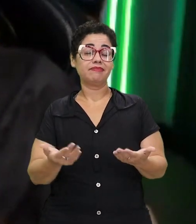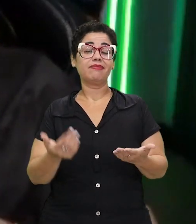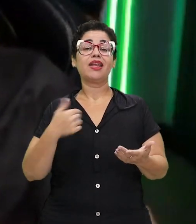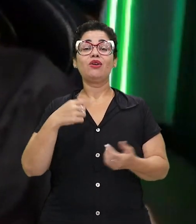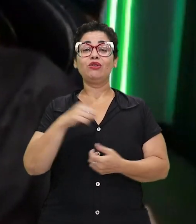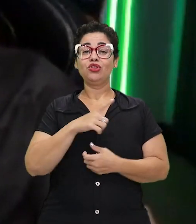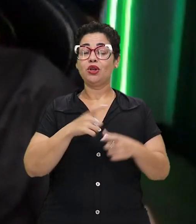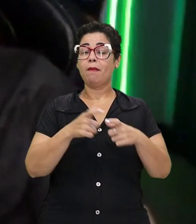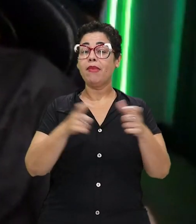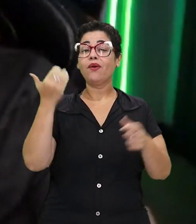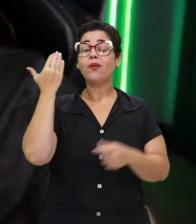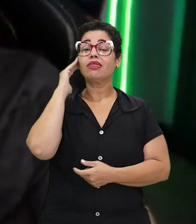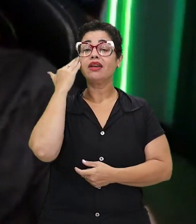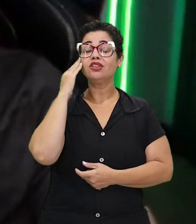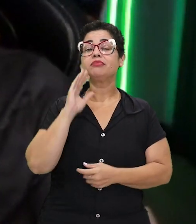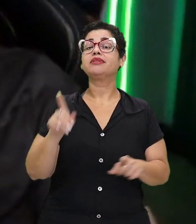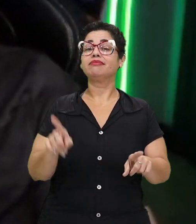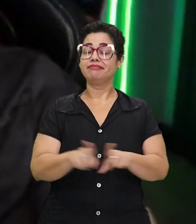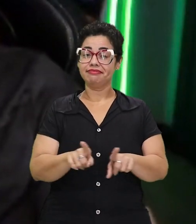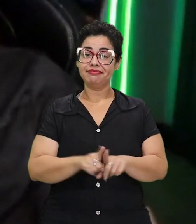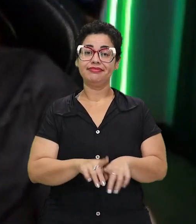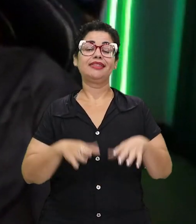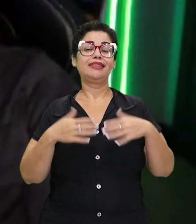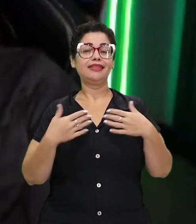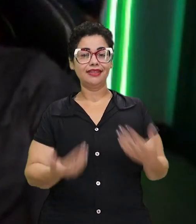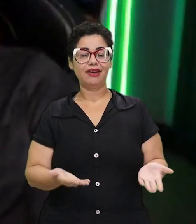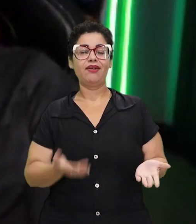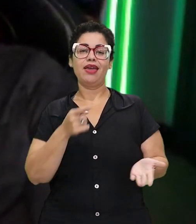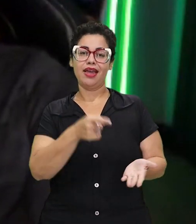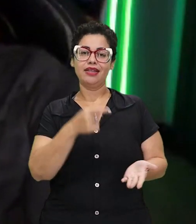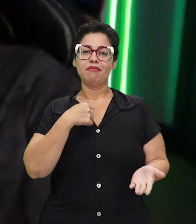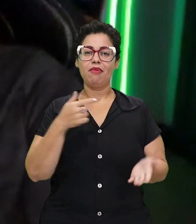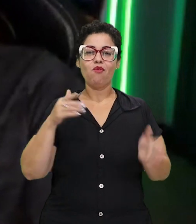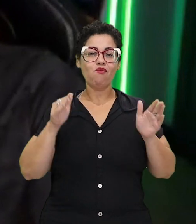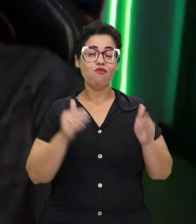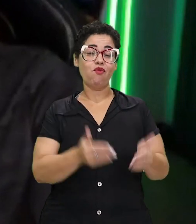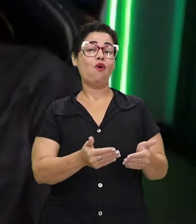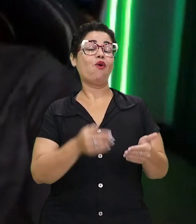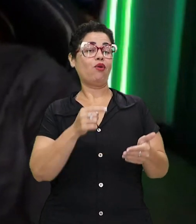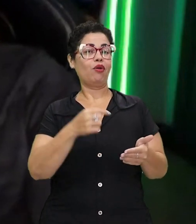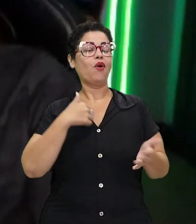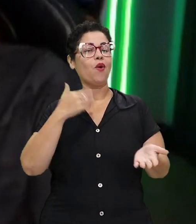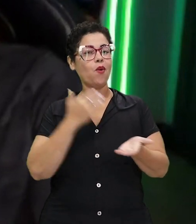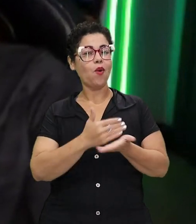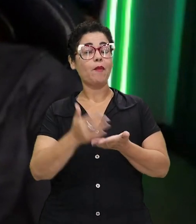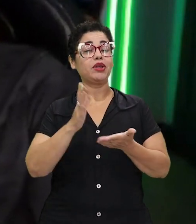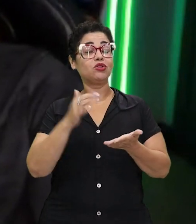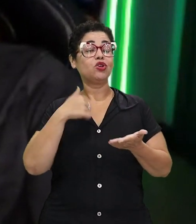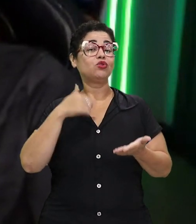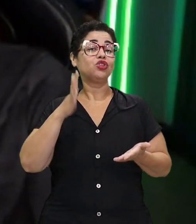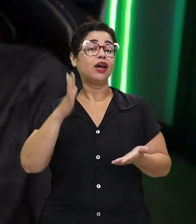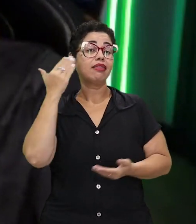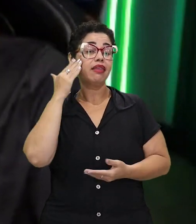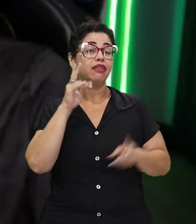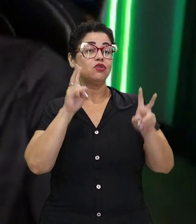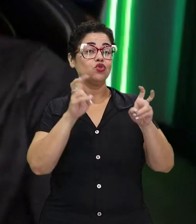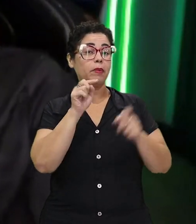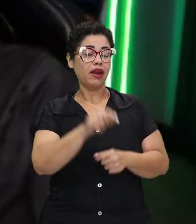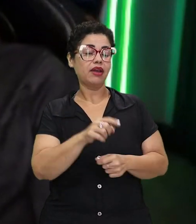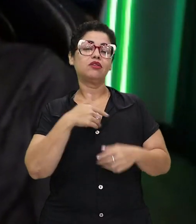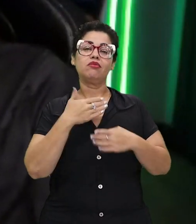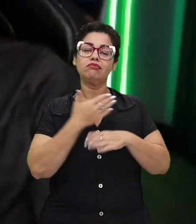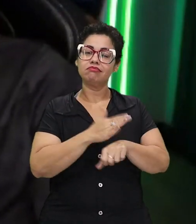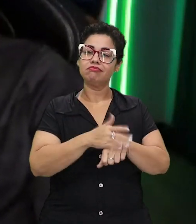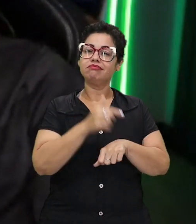E o que eu tinha maior entendimento também. Então, esse foi o meu foco, partir de algo que eu entendesse mais.